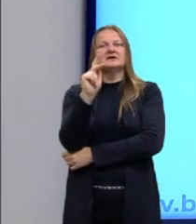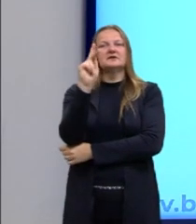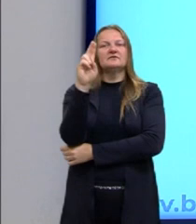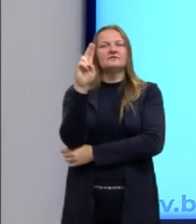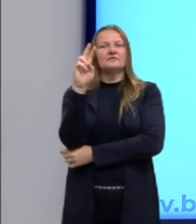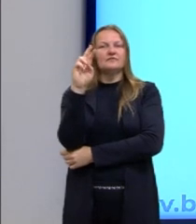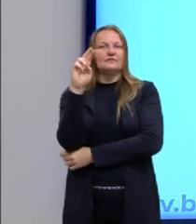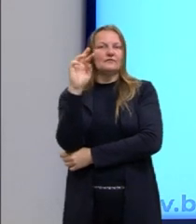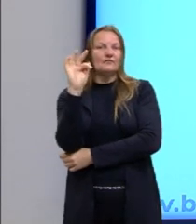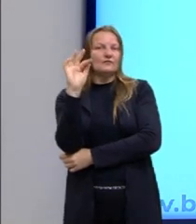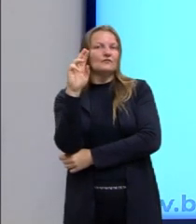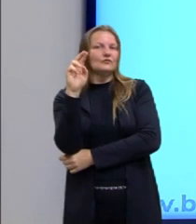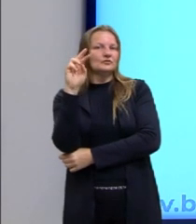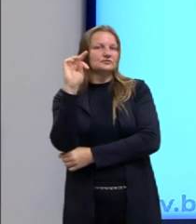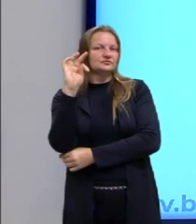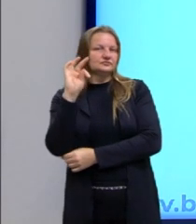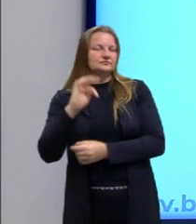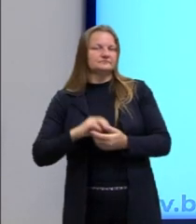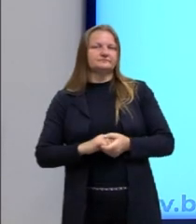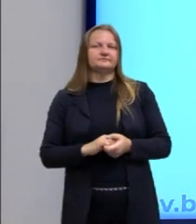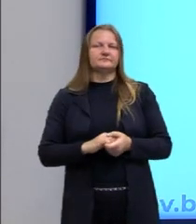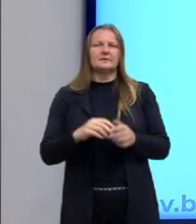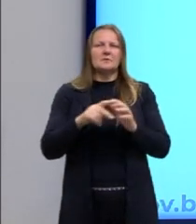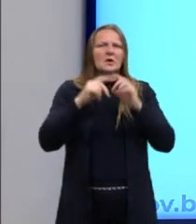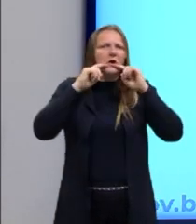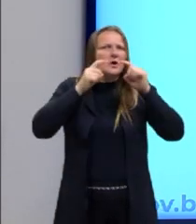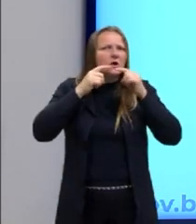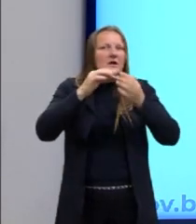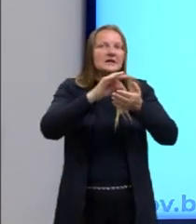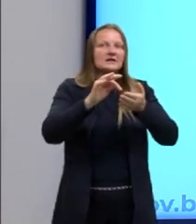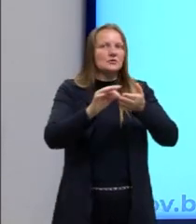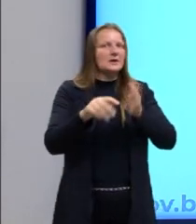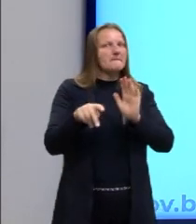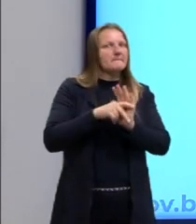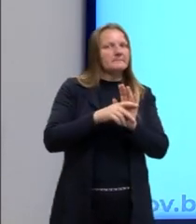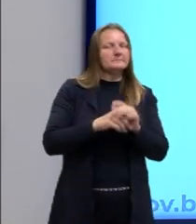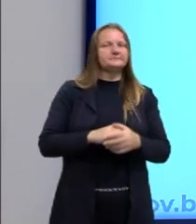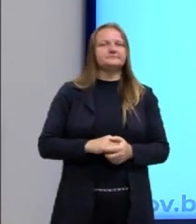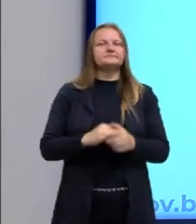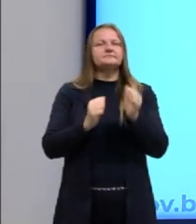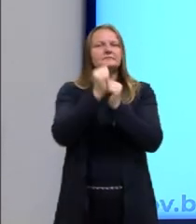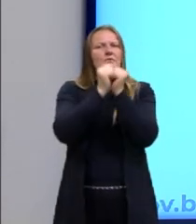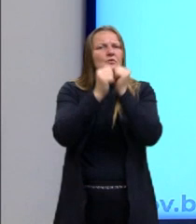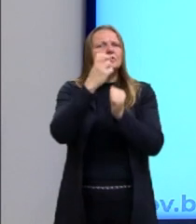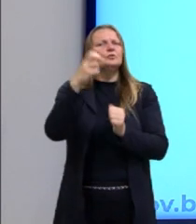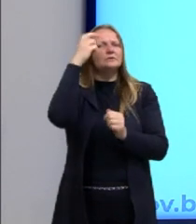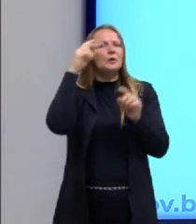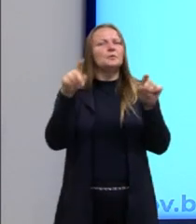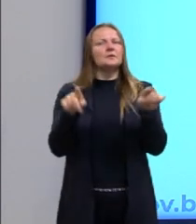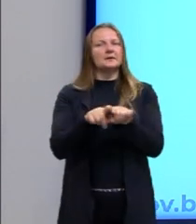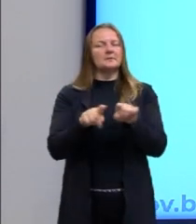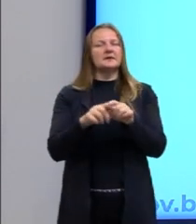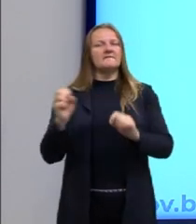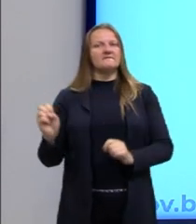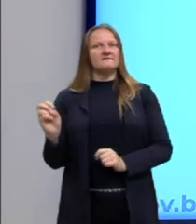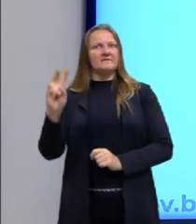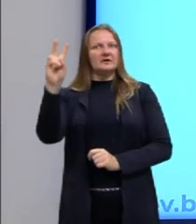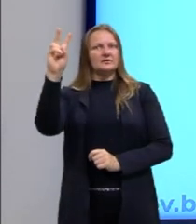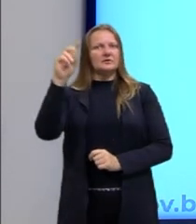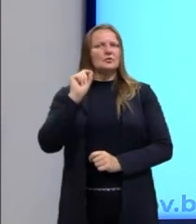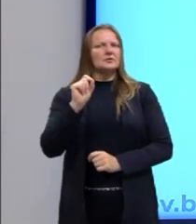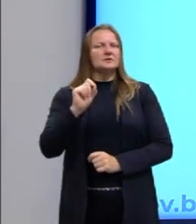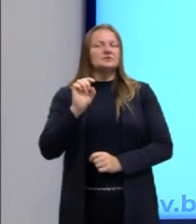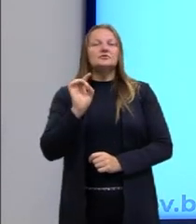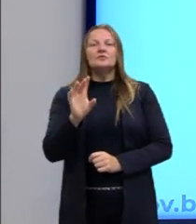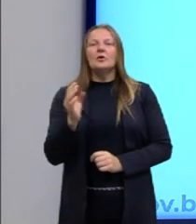crítica, etc. Então, olha só, ainda sobre a indústria cultural, valorizar apenas